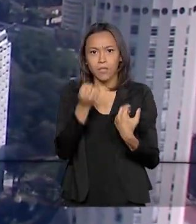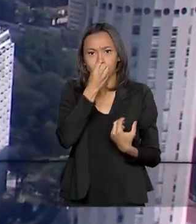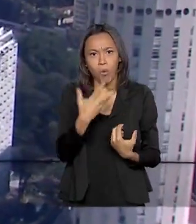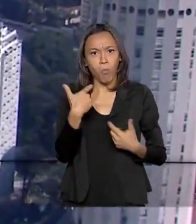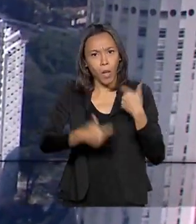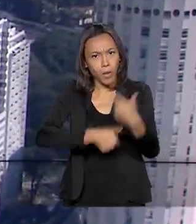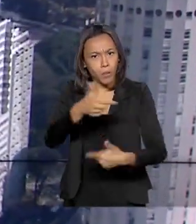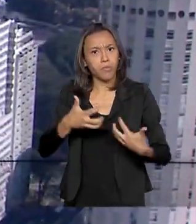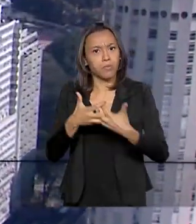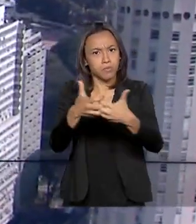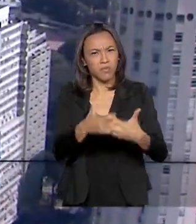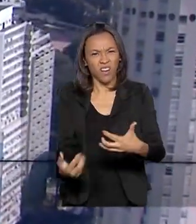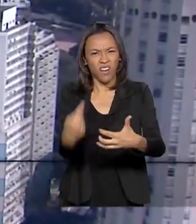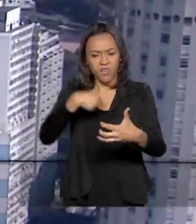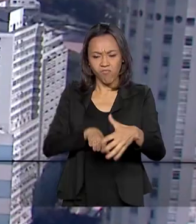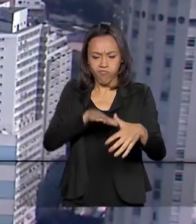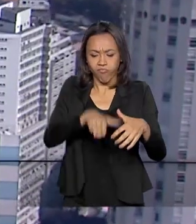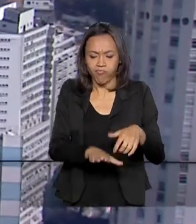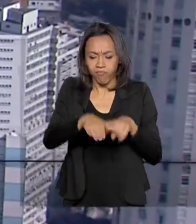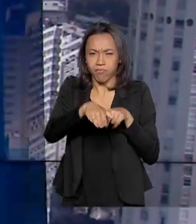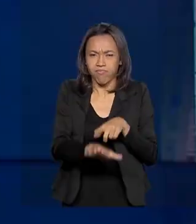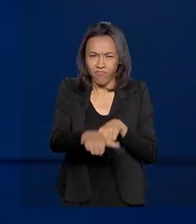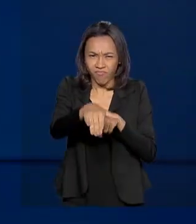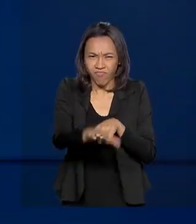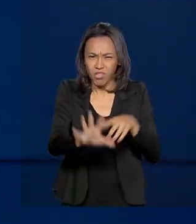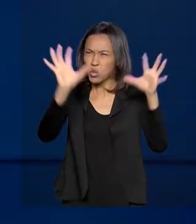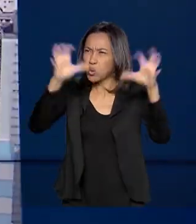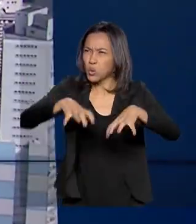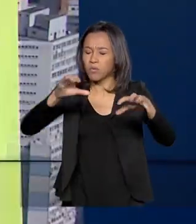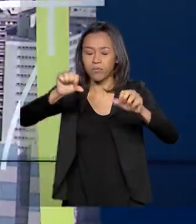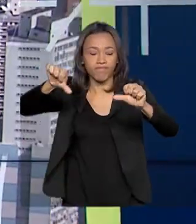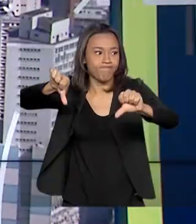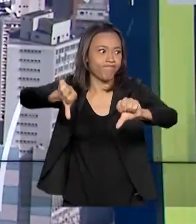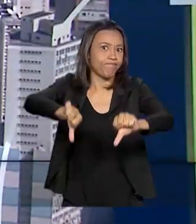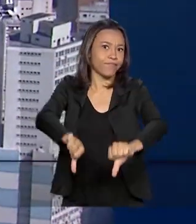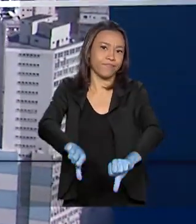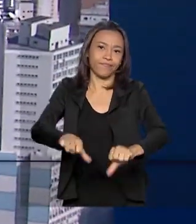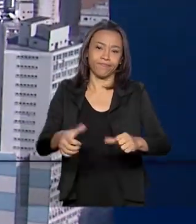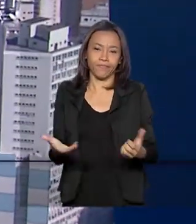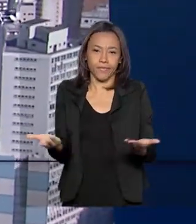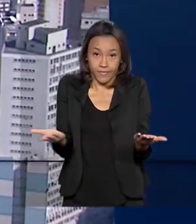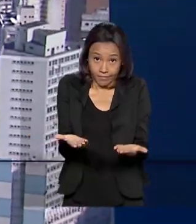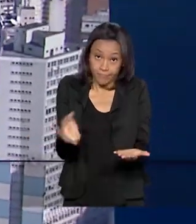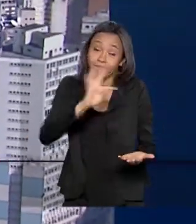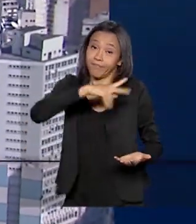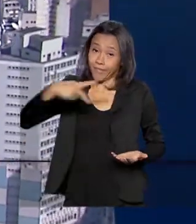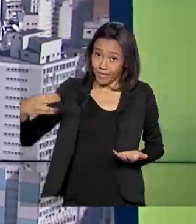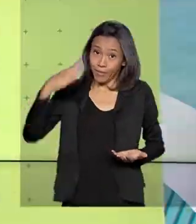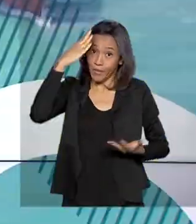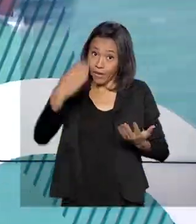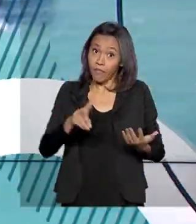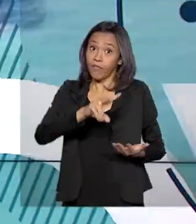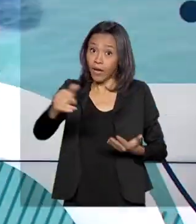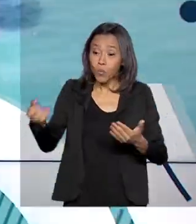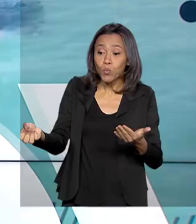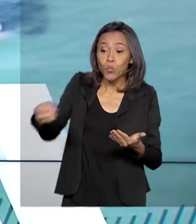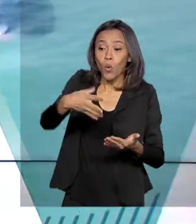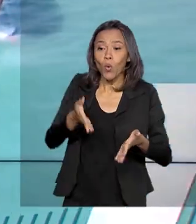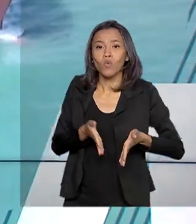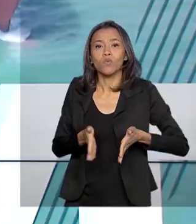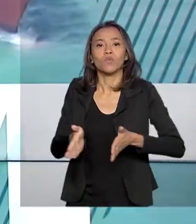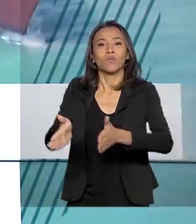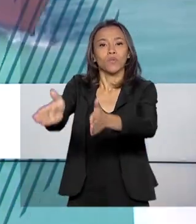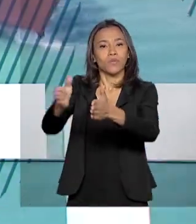que antes enfrentavam buracos e atoleiros na época de chuvas. O presidente Jair Bolsonaro vai inaugurar o novo trecho nesta